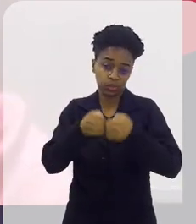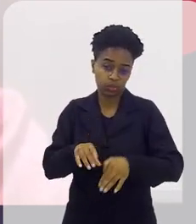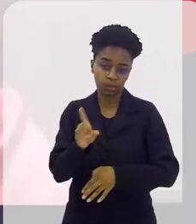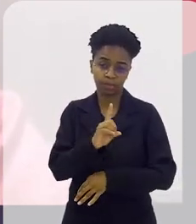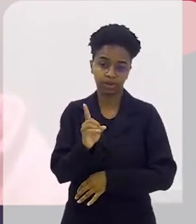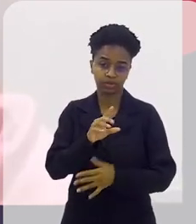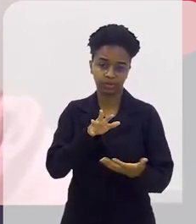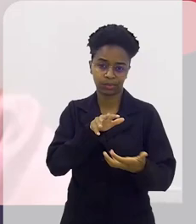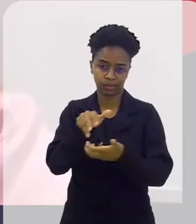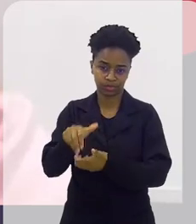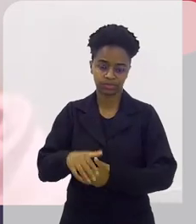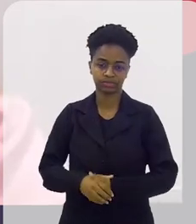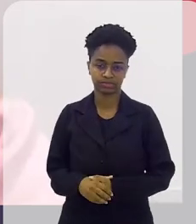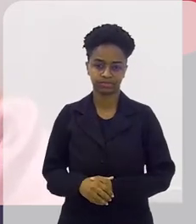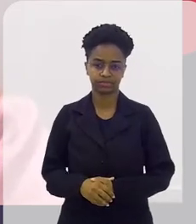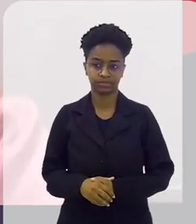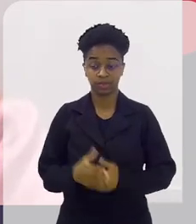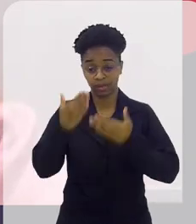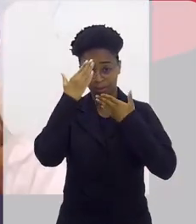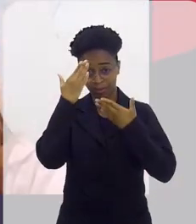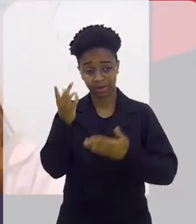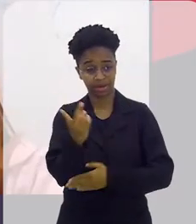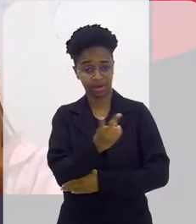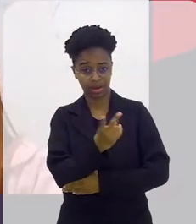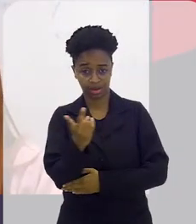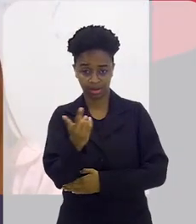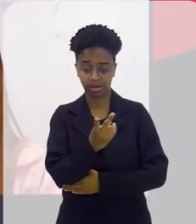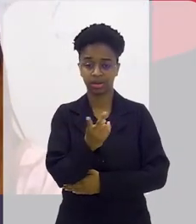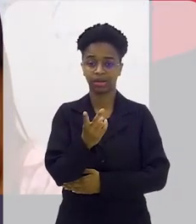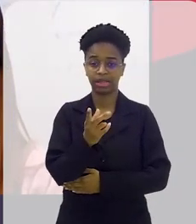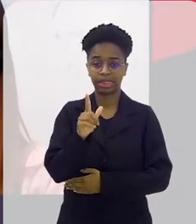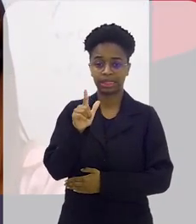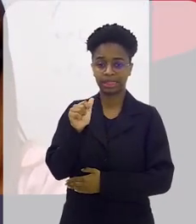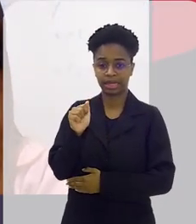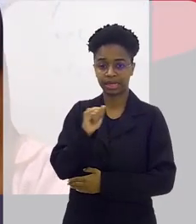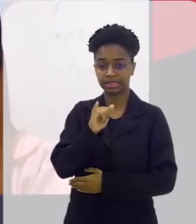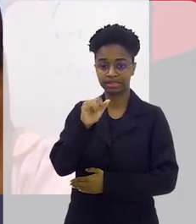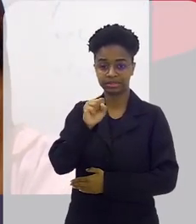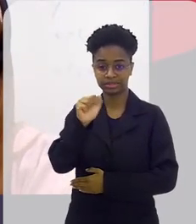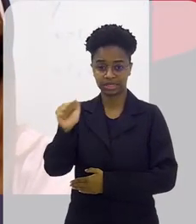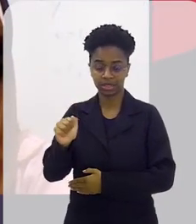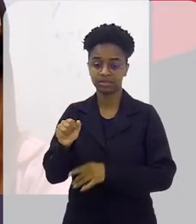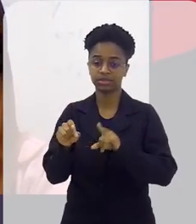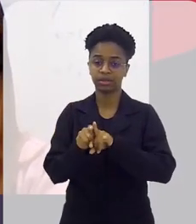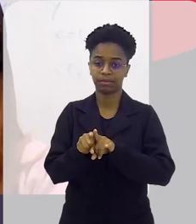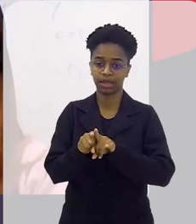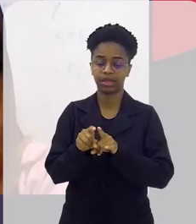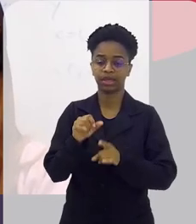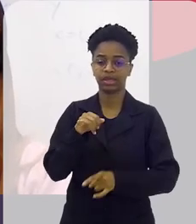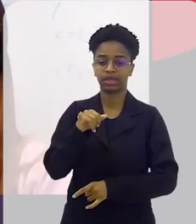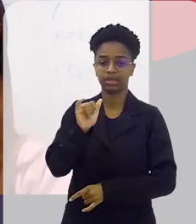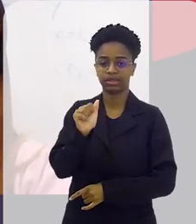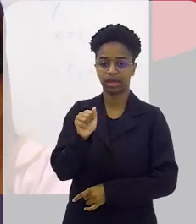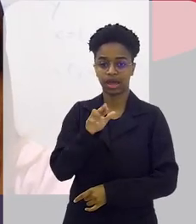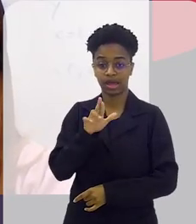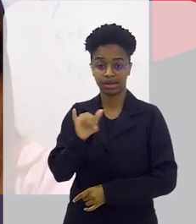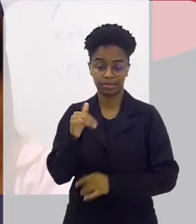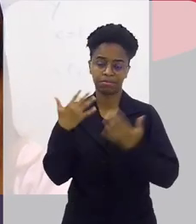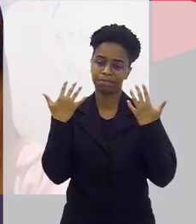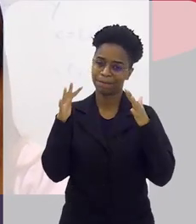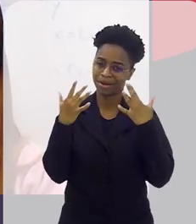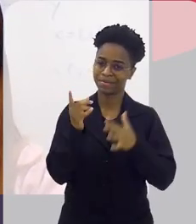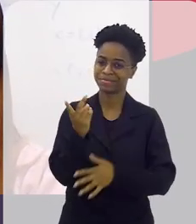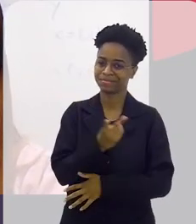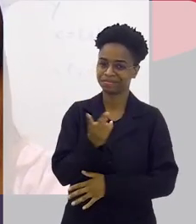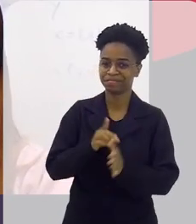que não vai agredir ainda mais o mundo. Obrigada, gente. Obrigada, Laysa. Obrigada, Yari. Parabéns pela